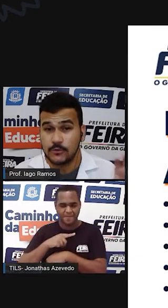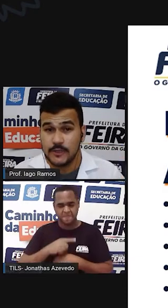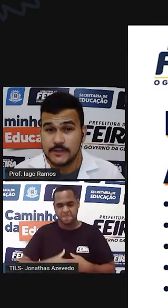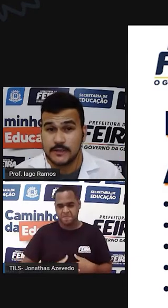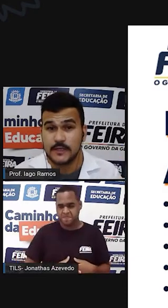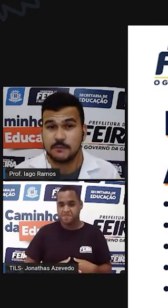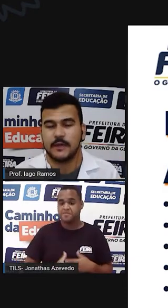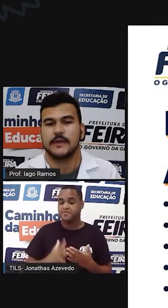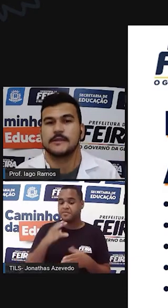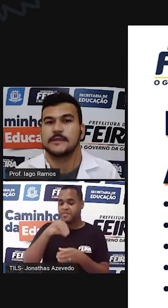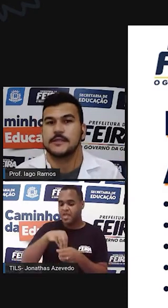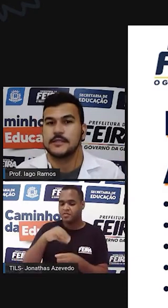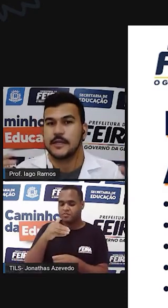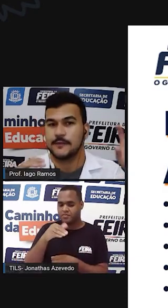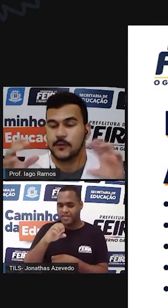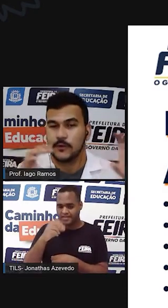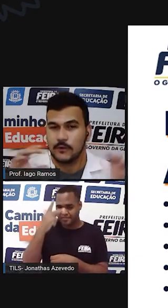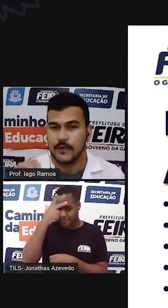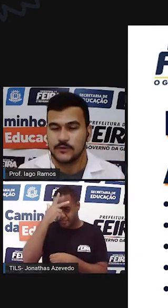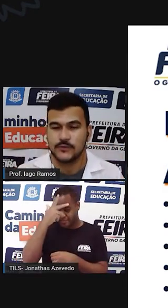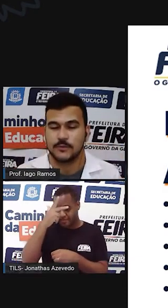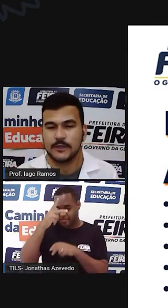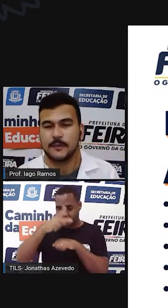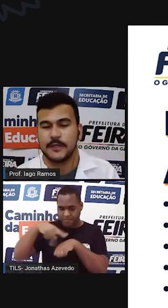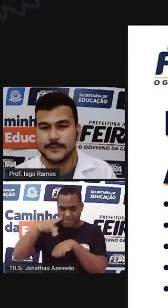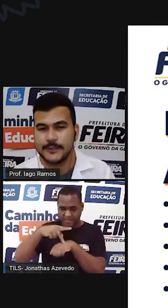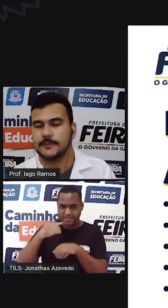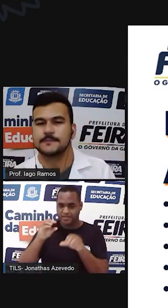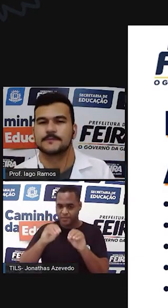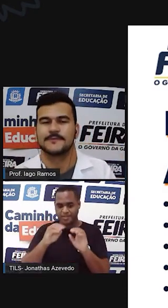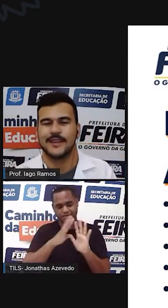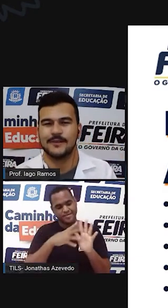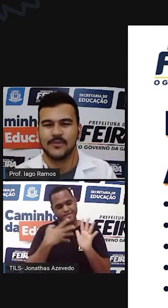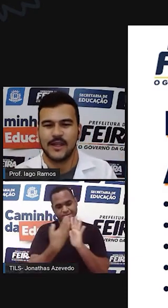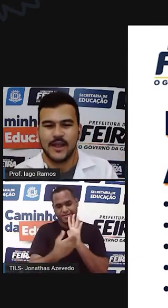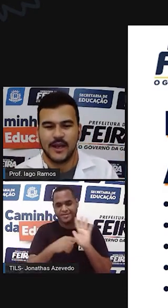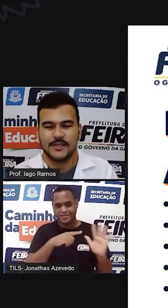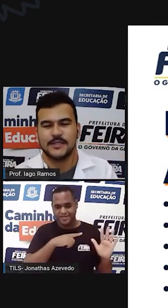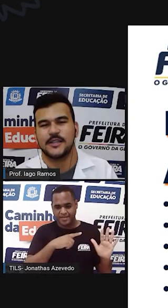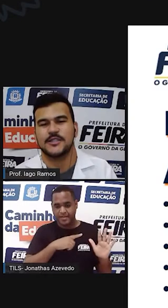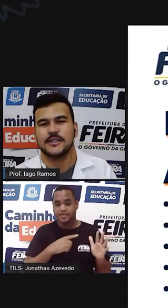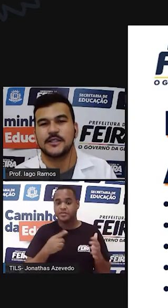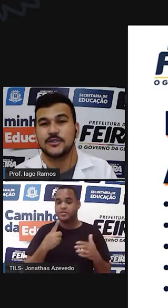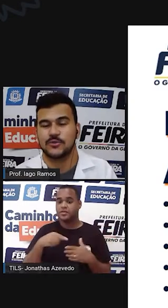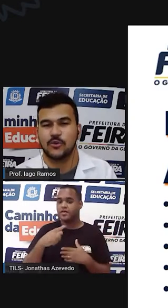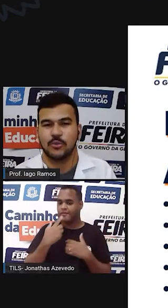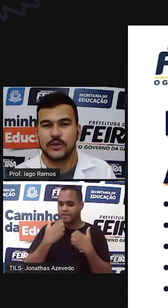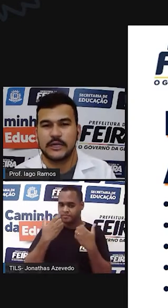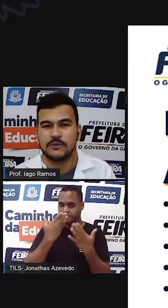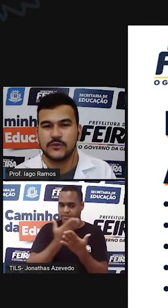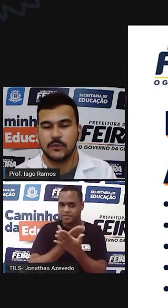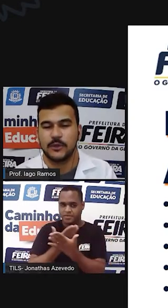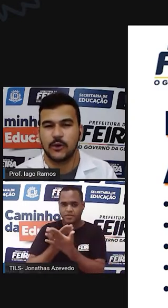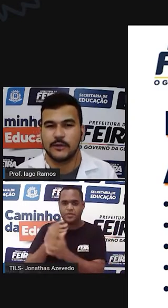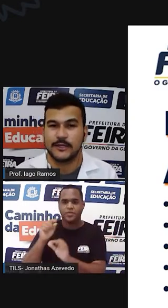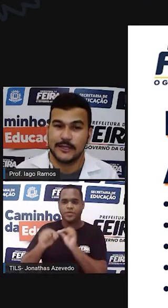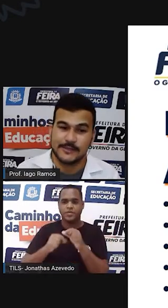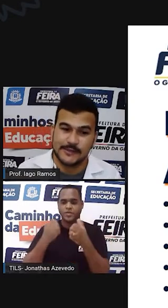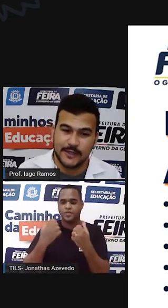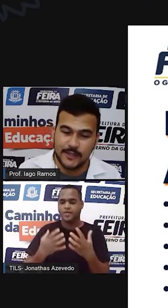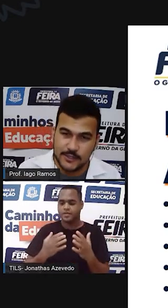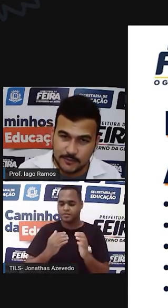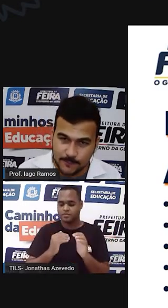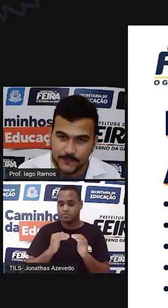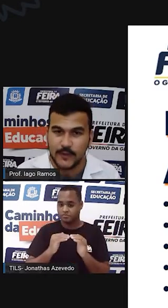dentro desses 10 países que estavam colocados em uma tabelinha, né? A gente estudou um pouquinho sobre ordem